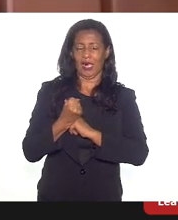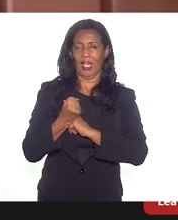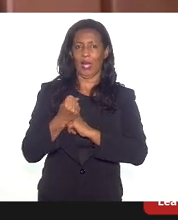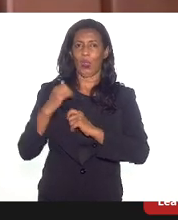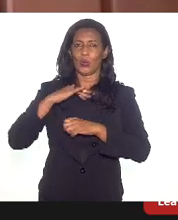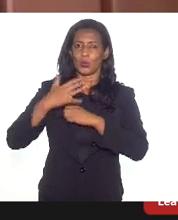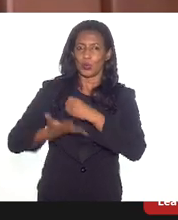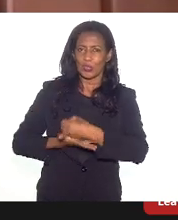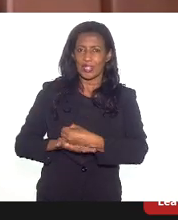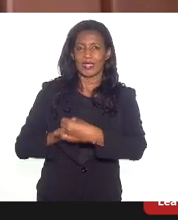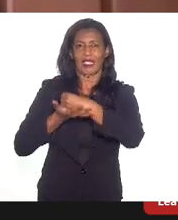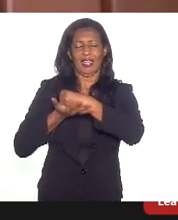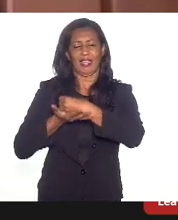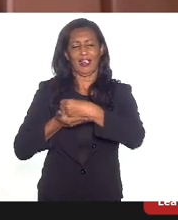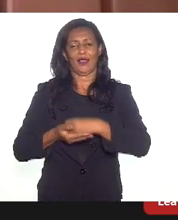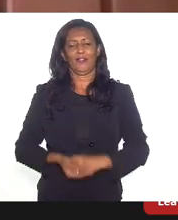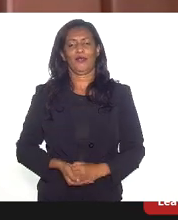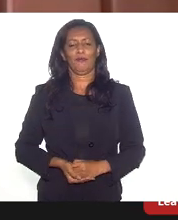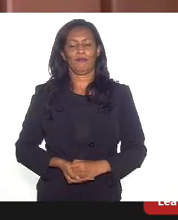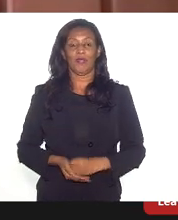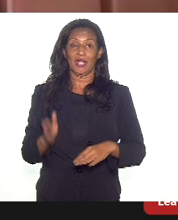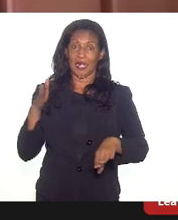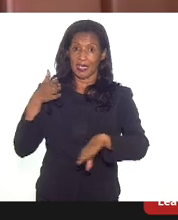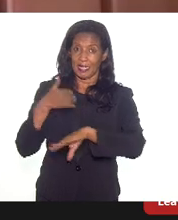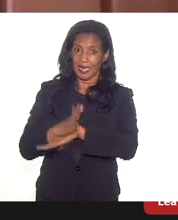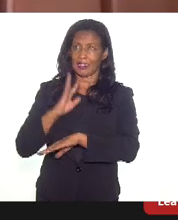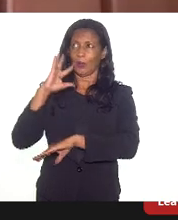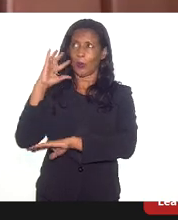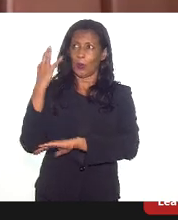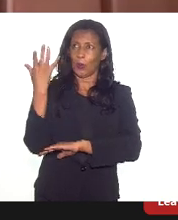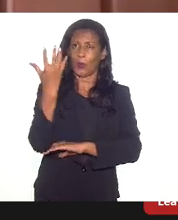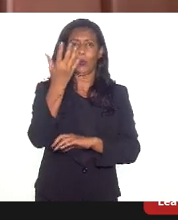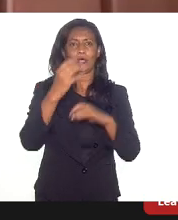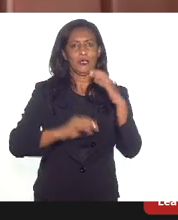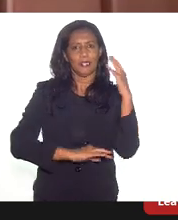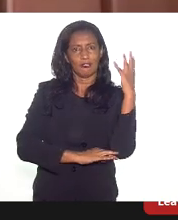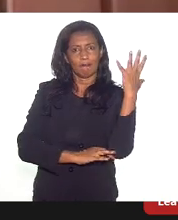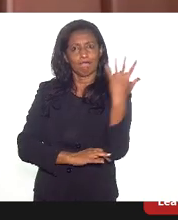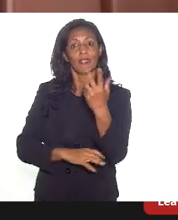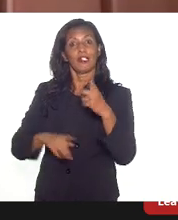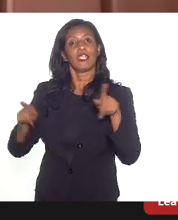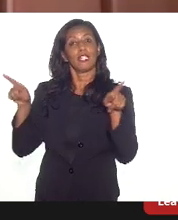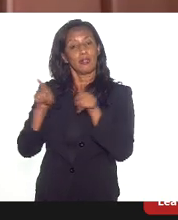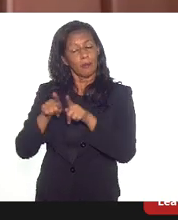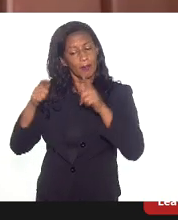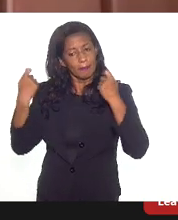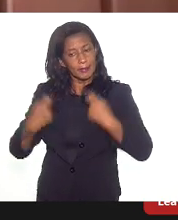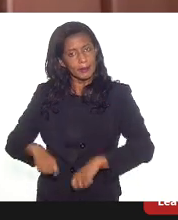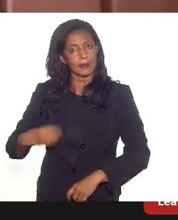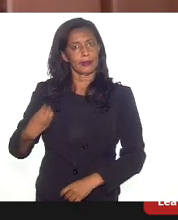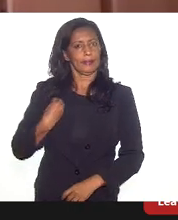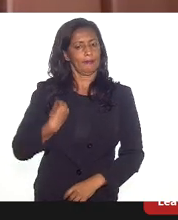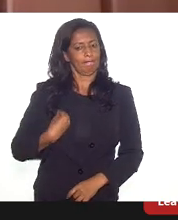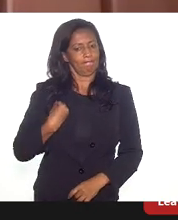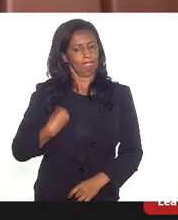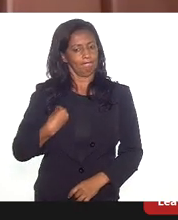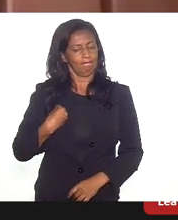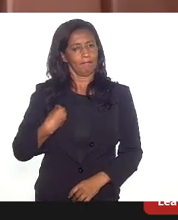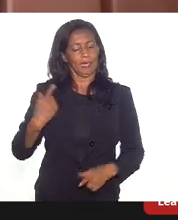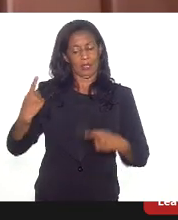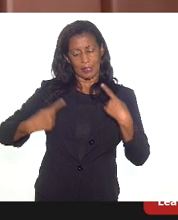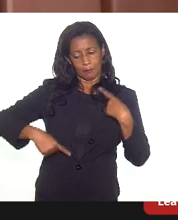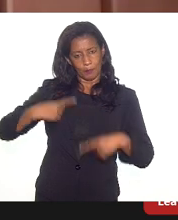sustentável, e aí entra a questão ambiental, que também precisa estar presente aí no norte das